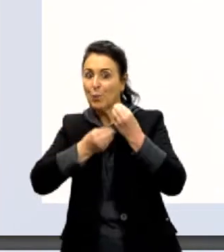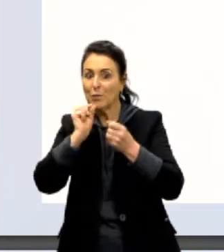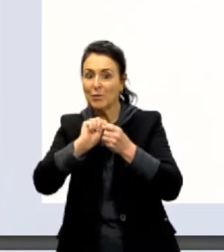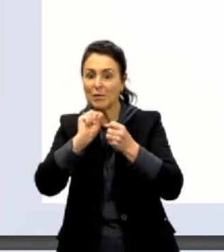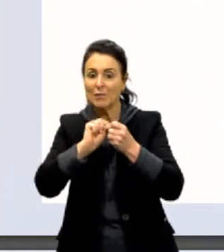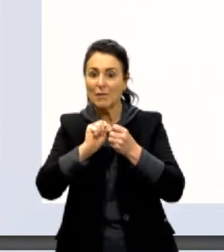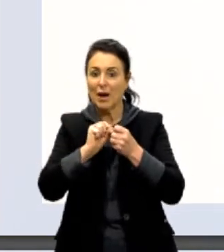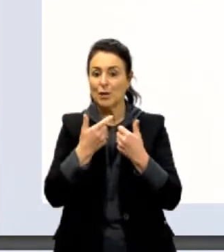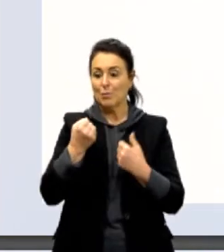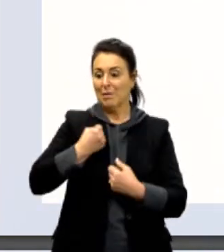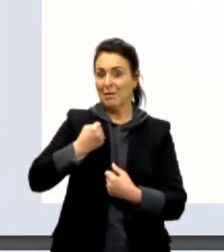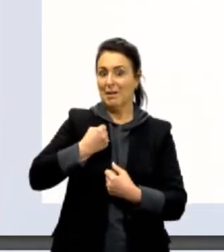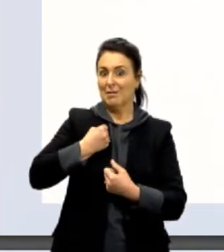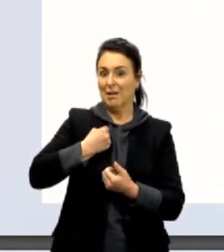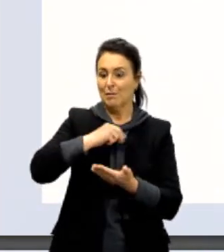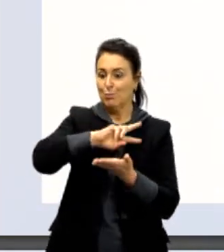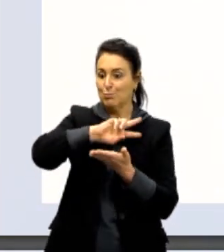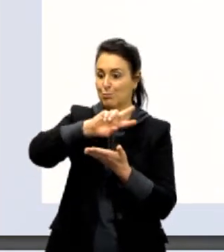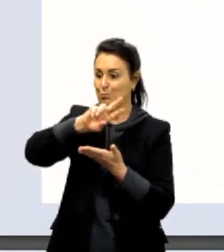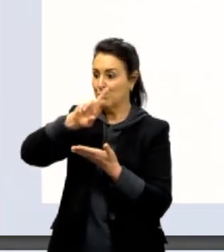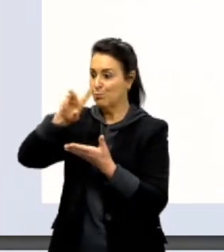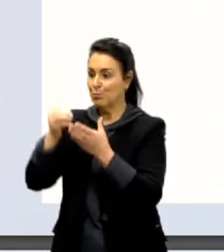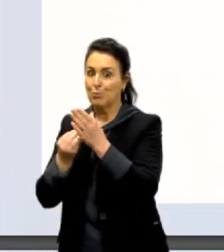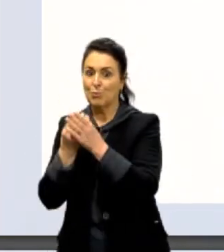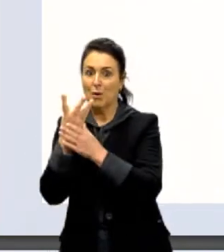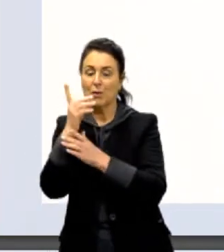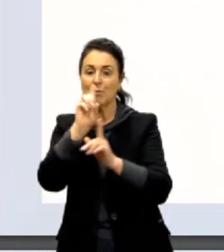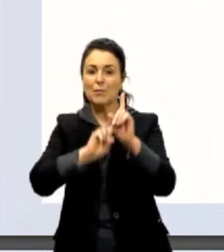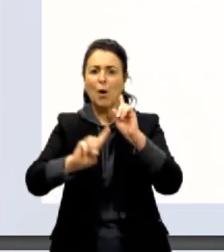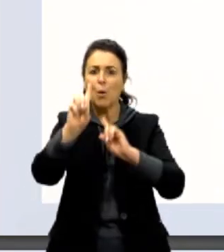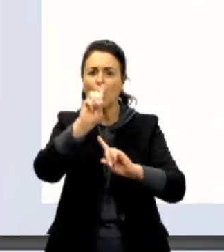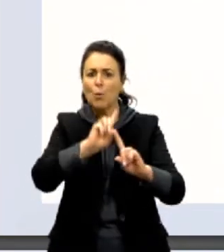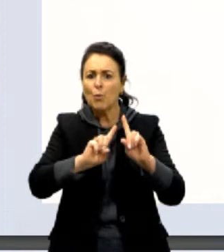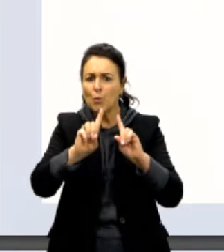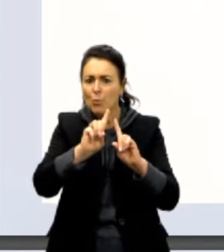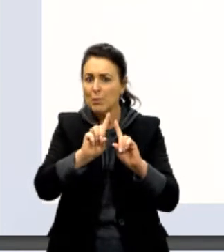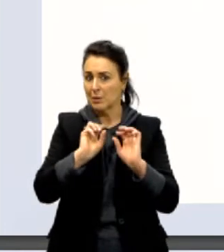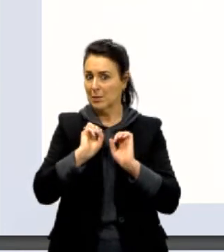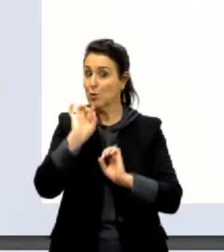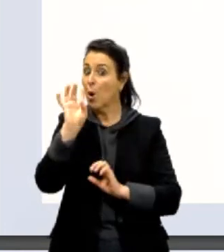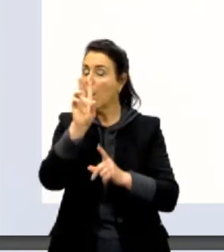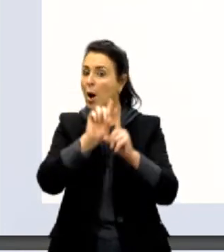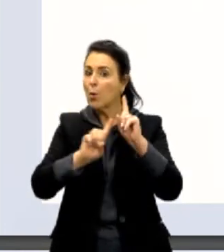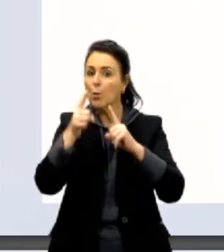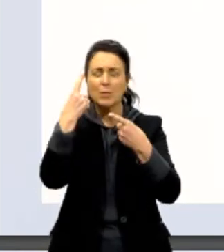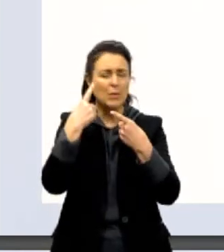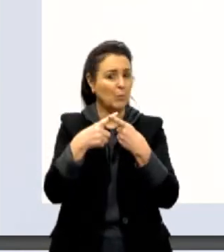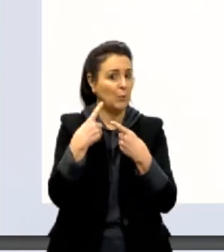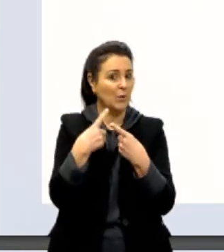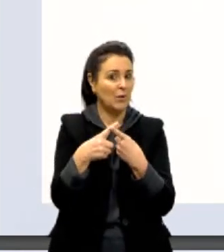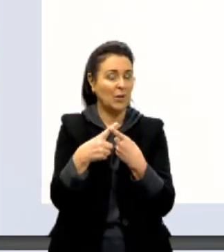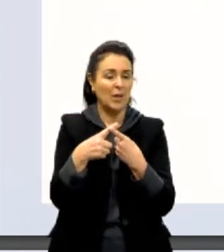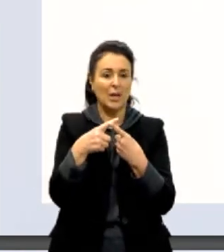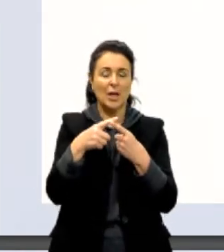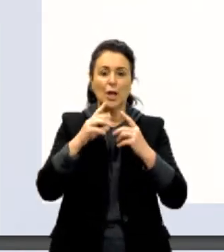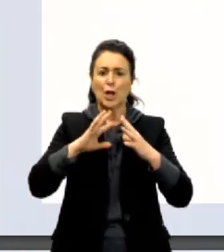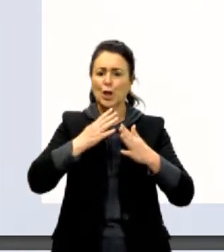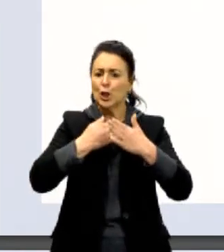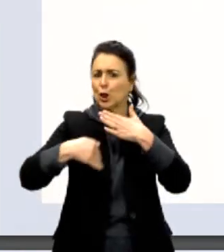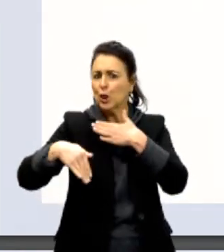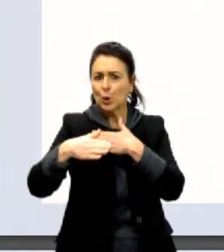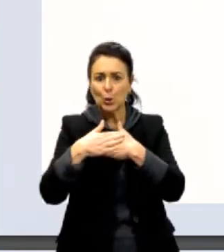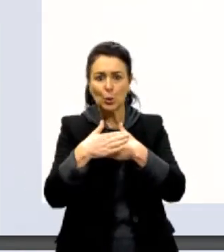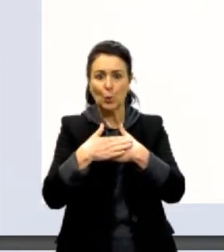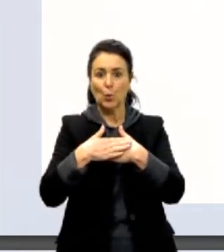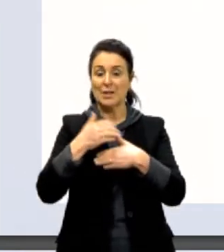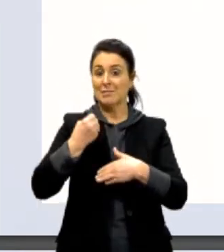Grandeza Derivada. Vamos ver algumas Grandezas e Unidades Derivadas. Algumas. Por quê? Todas as Grandezas da